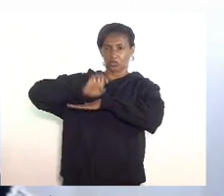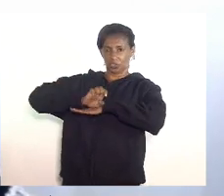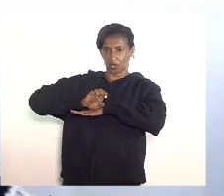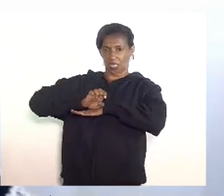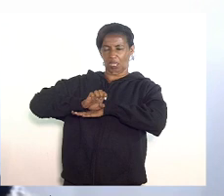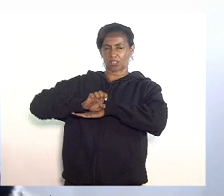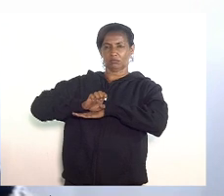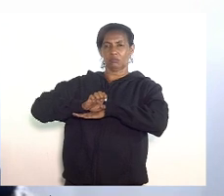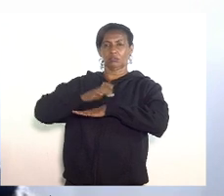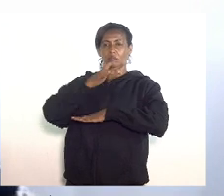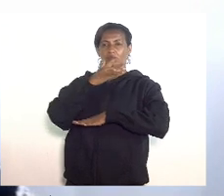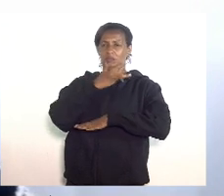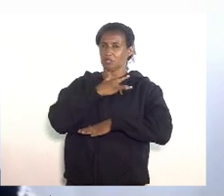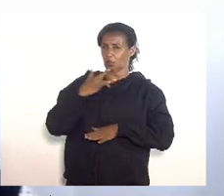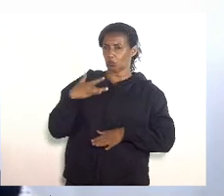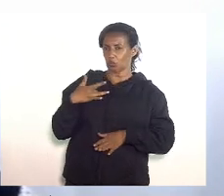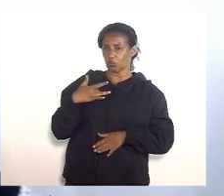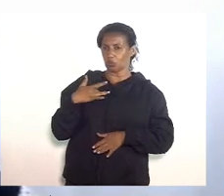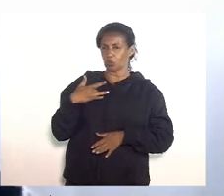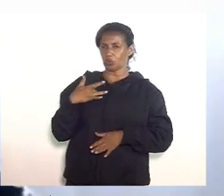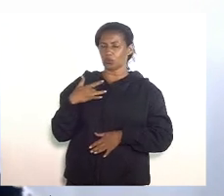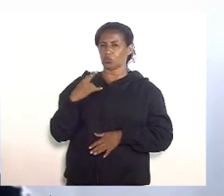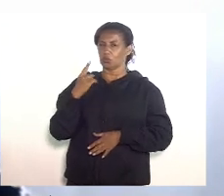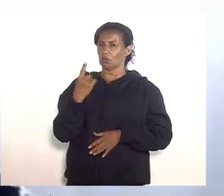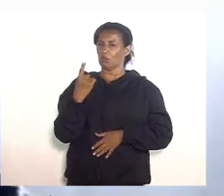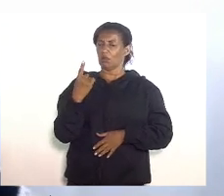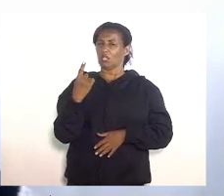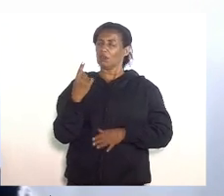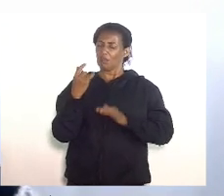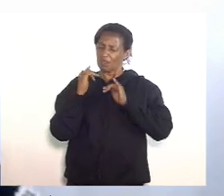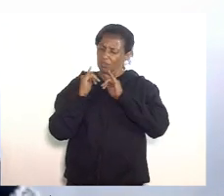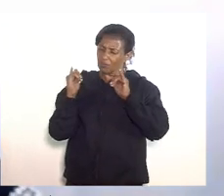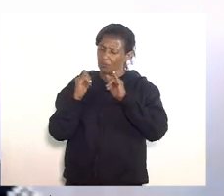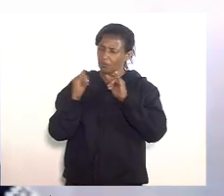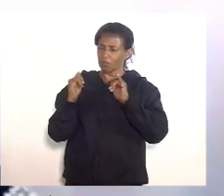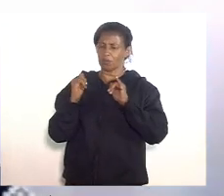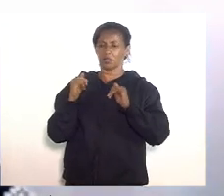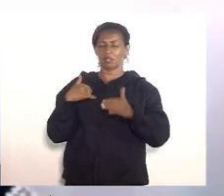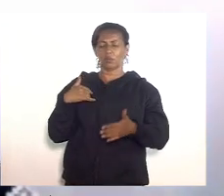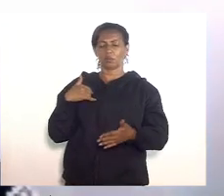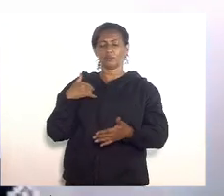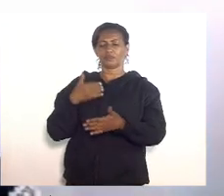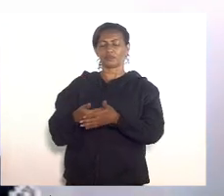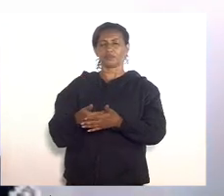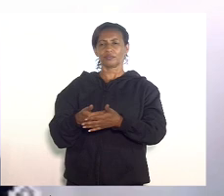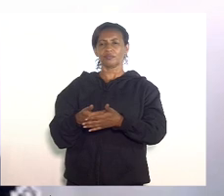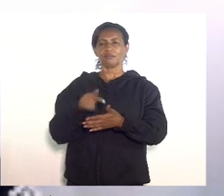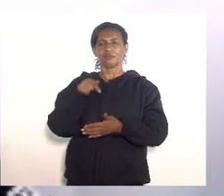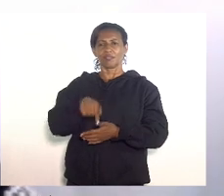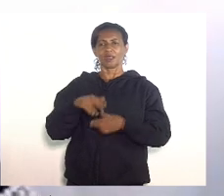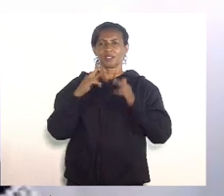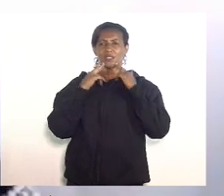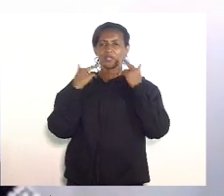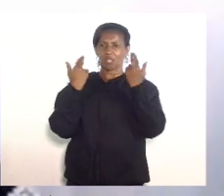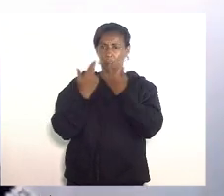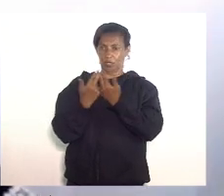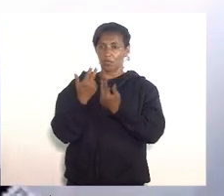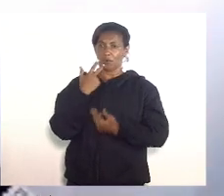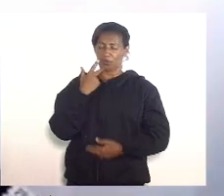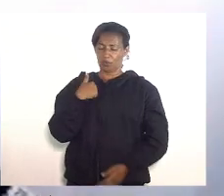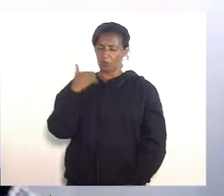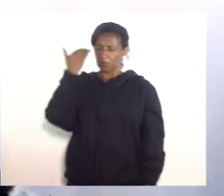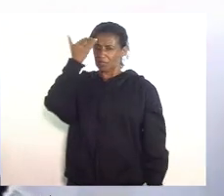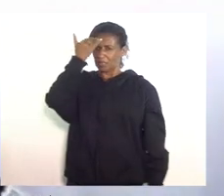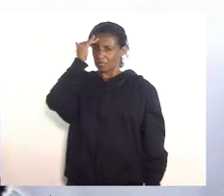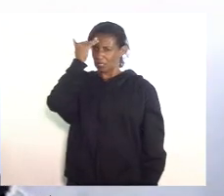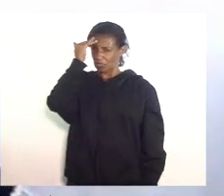saúde é uma informação porque nesta audiência ele disse que havia no seu entendimento